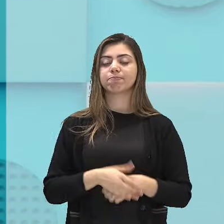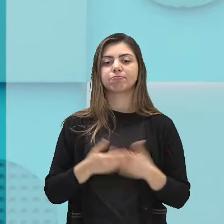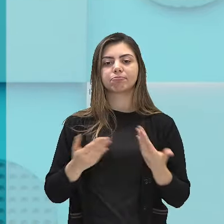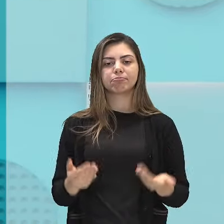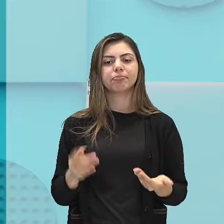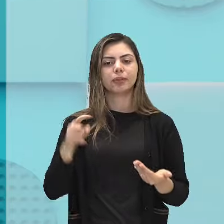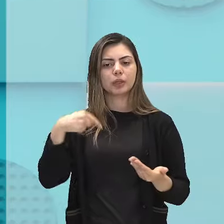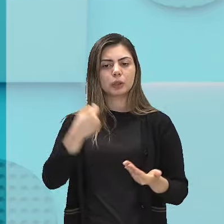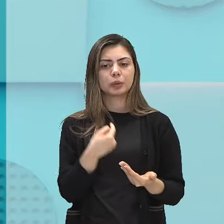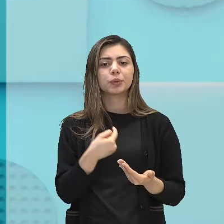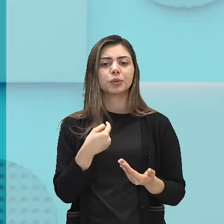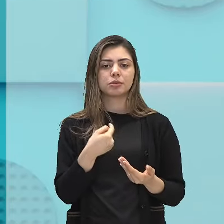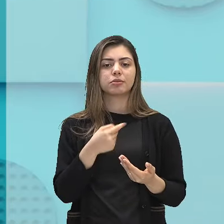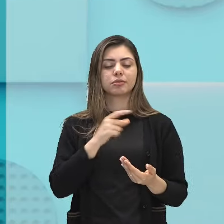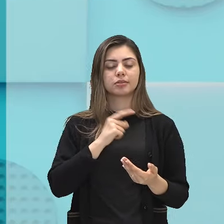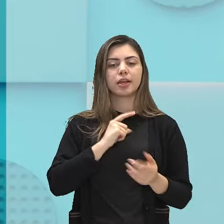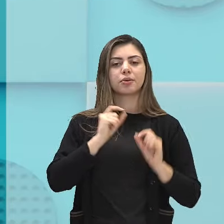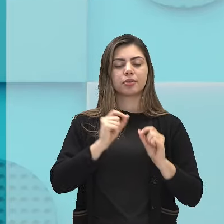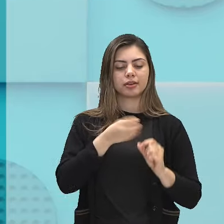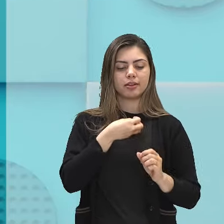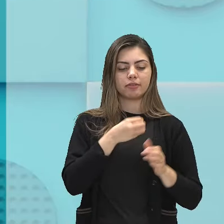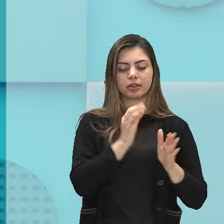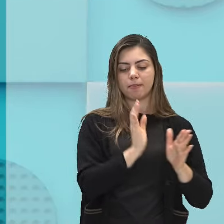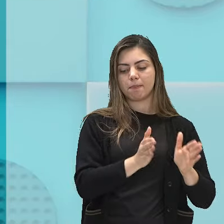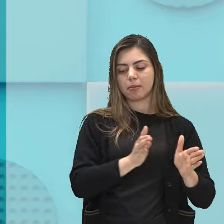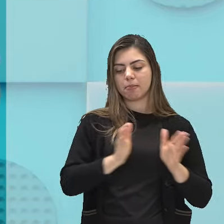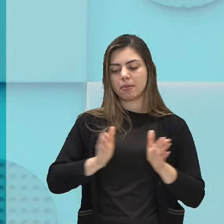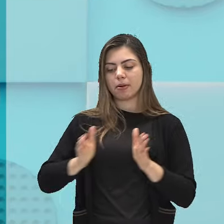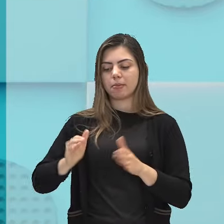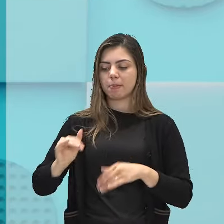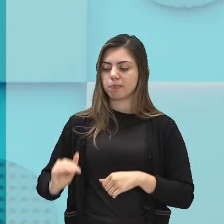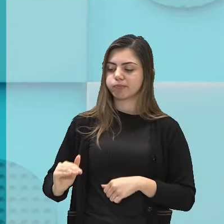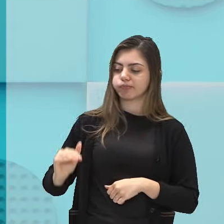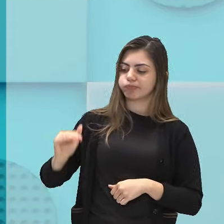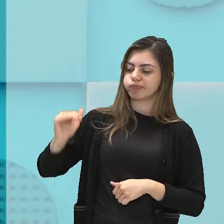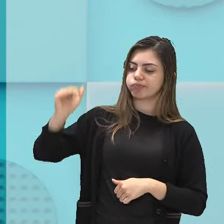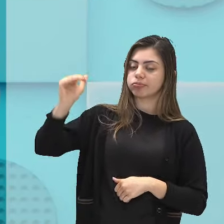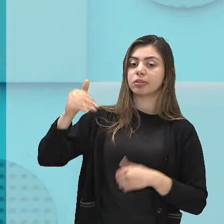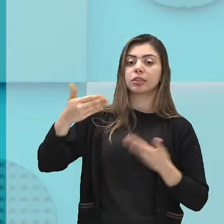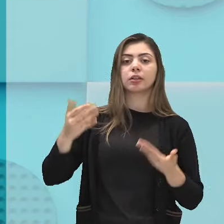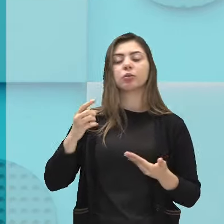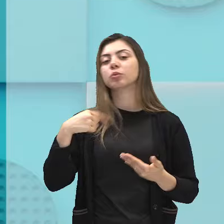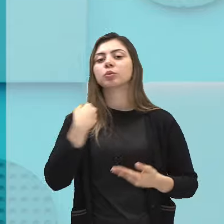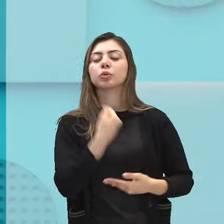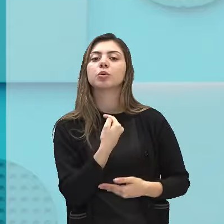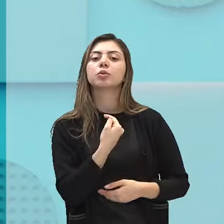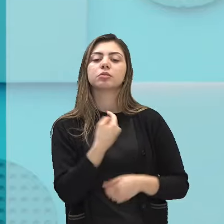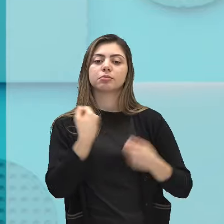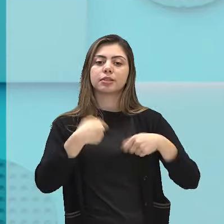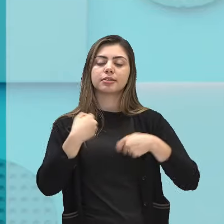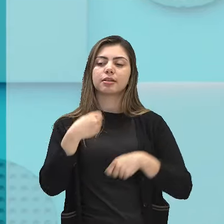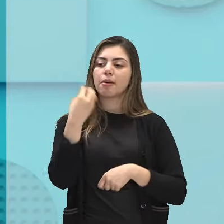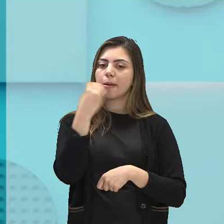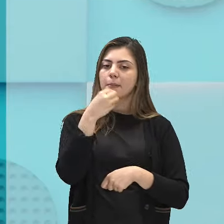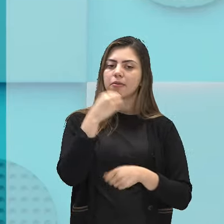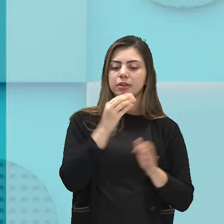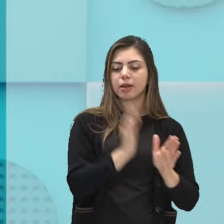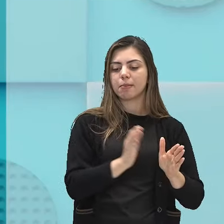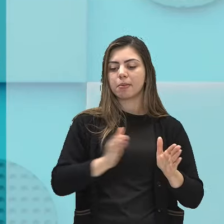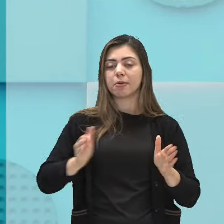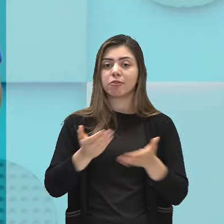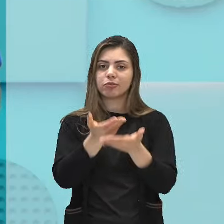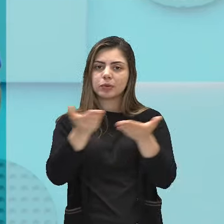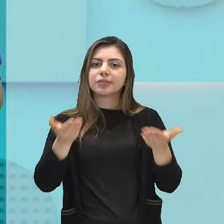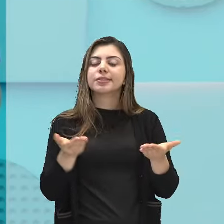temos fases da vida e precisamos, oitavo ano, aproveitar cada uma delas. Vocês aí